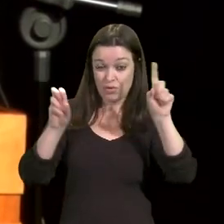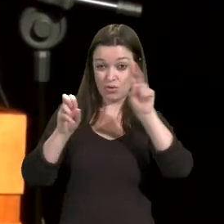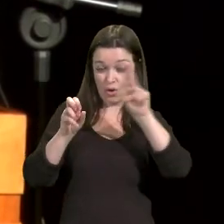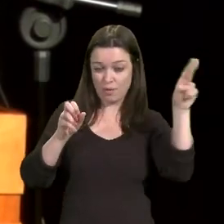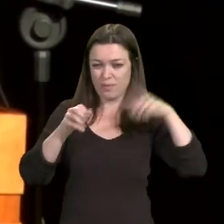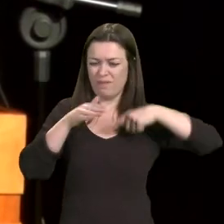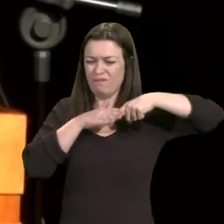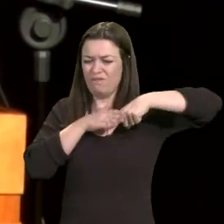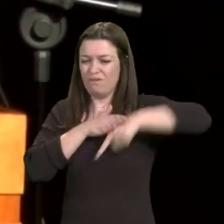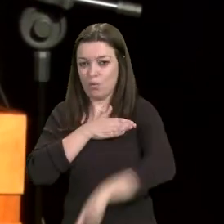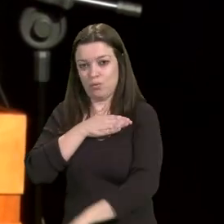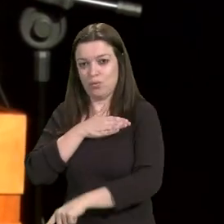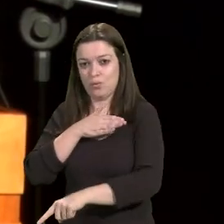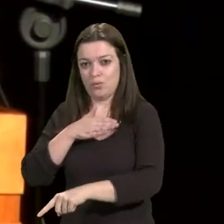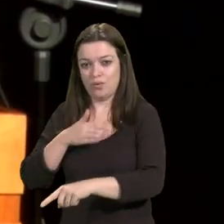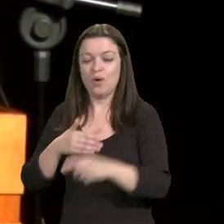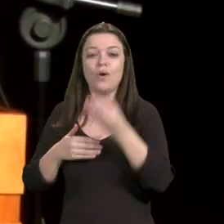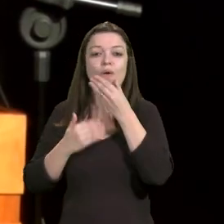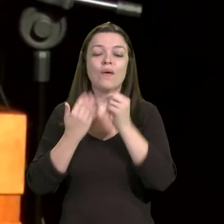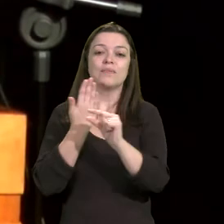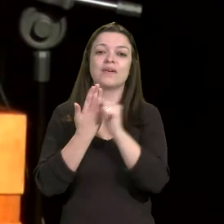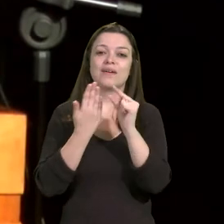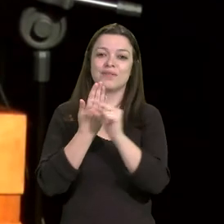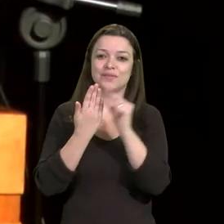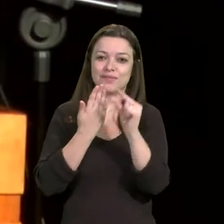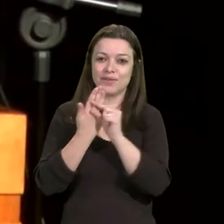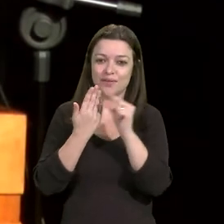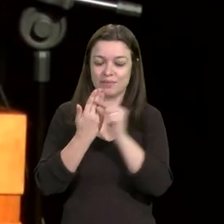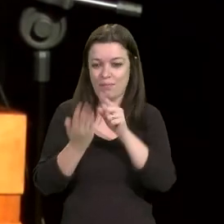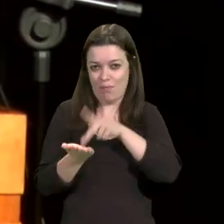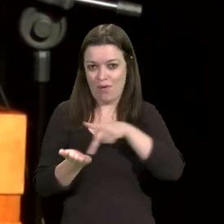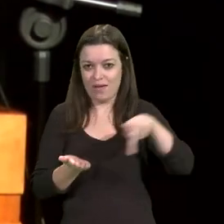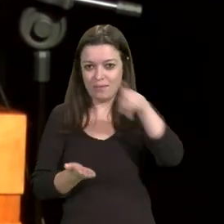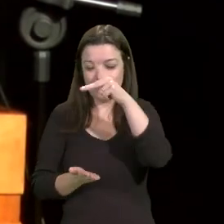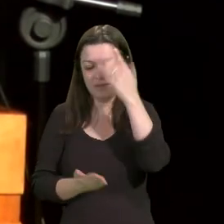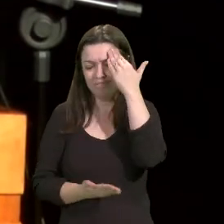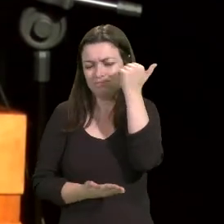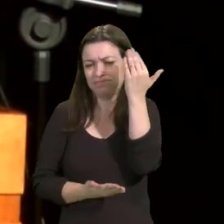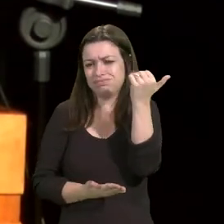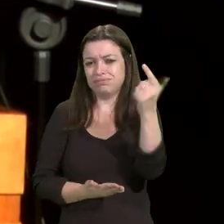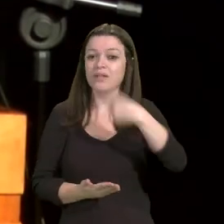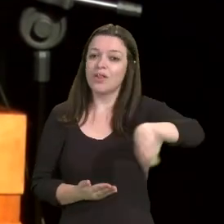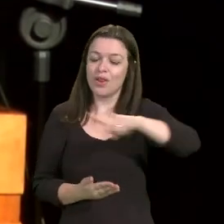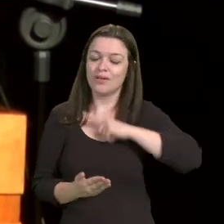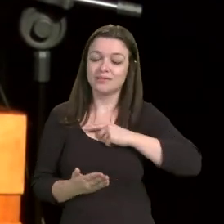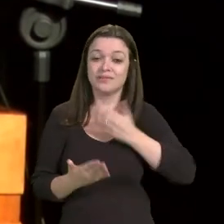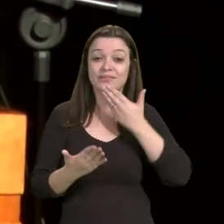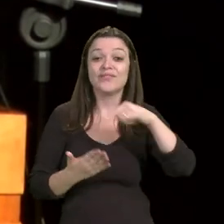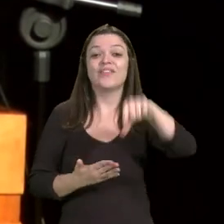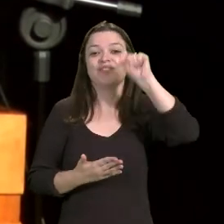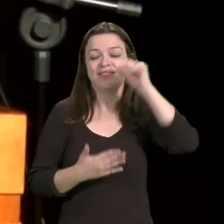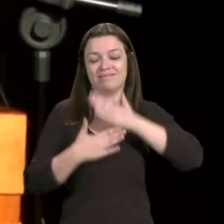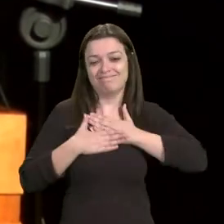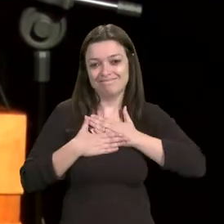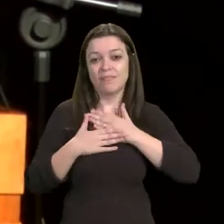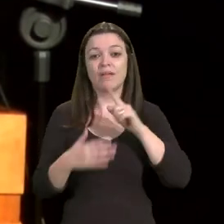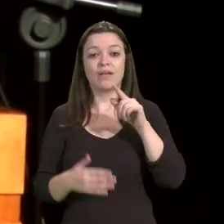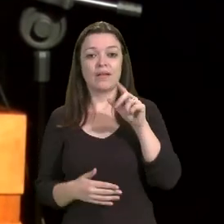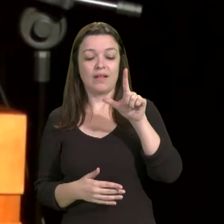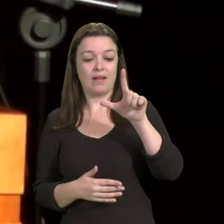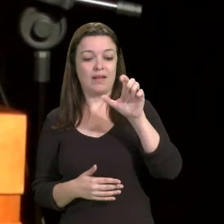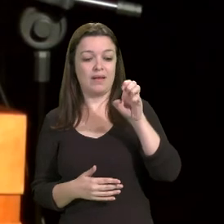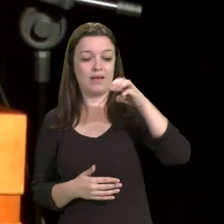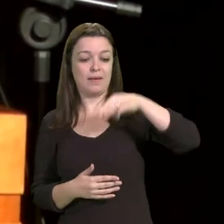Leminski, o nosso favorito, Ricardo, diz que,